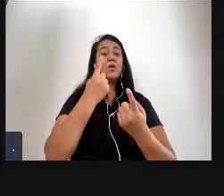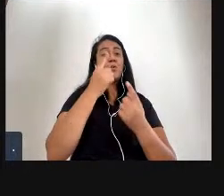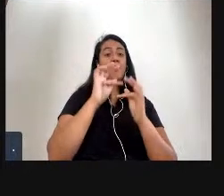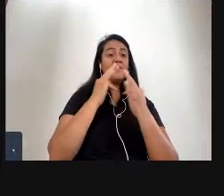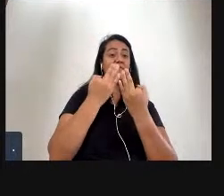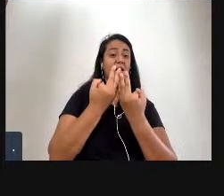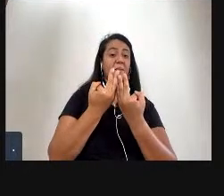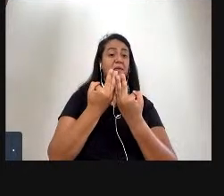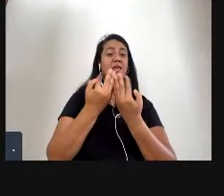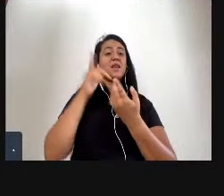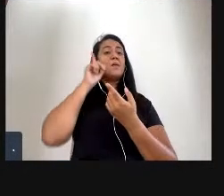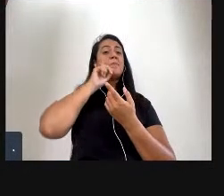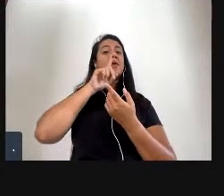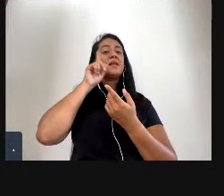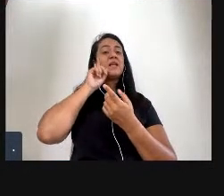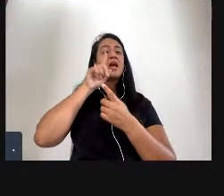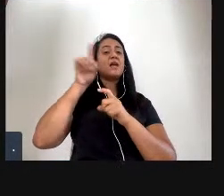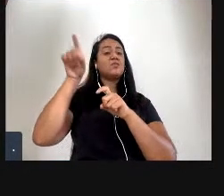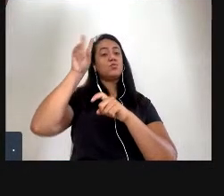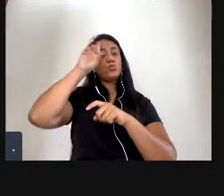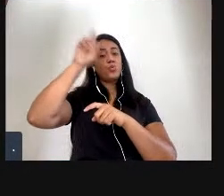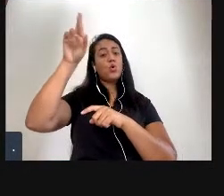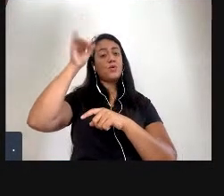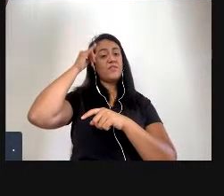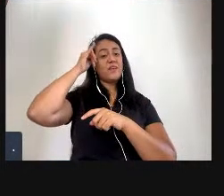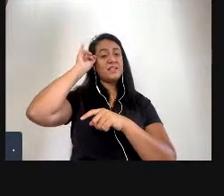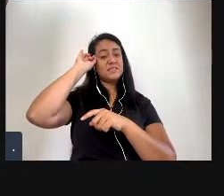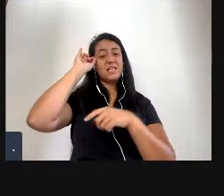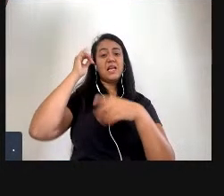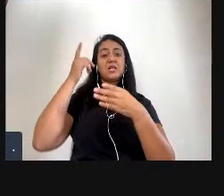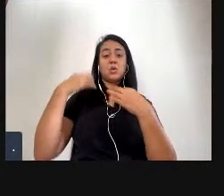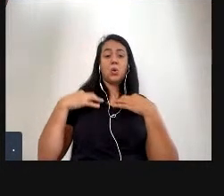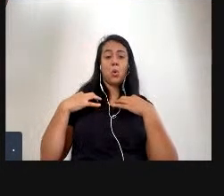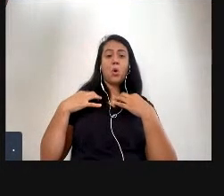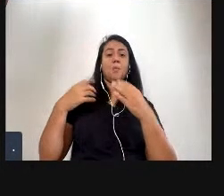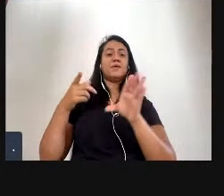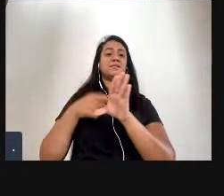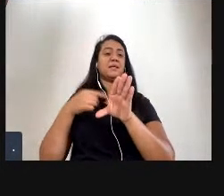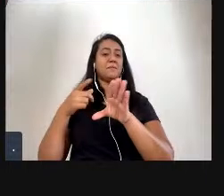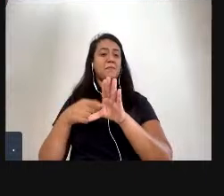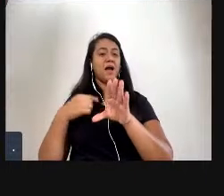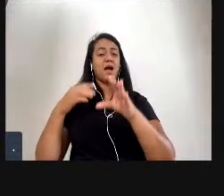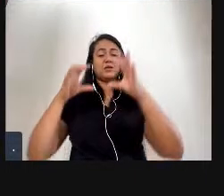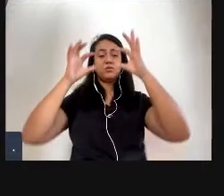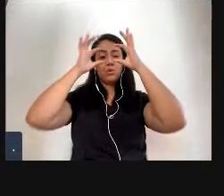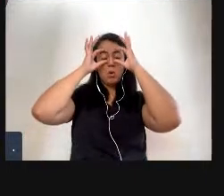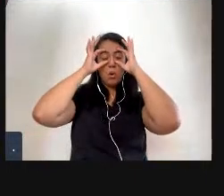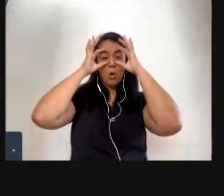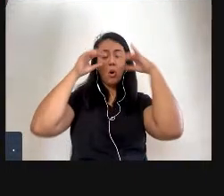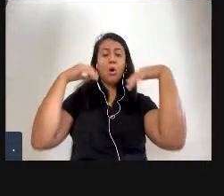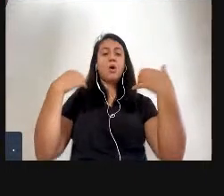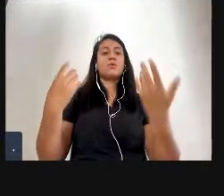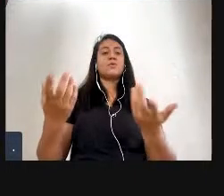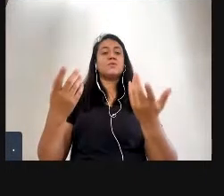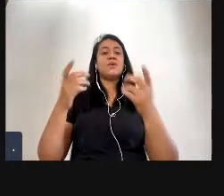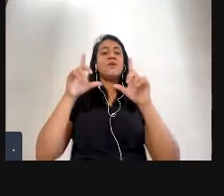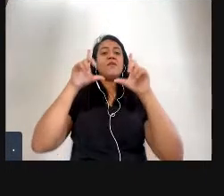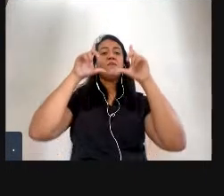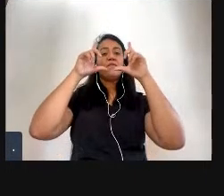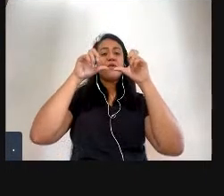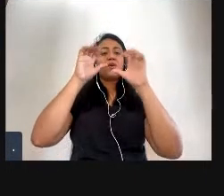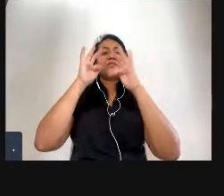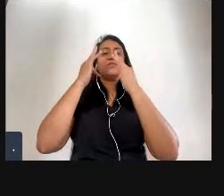de fazendeiros do meio oeste em sua casa com roupas sapatos fogão óculos os retratos dos seus ancestrais na parede